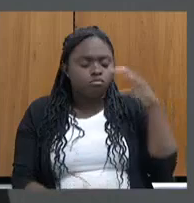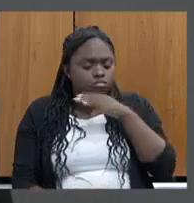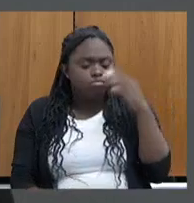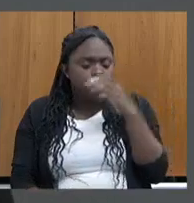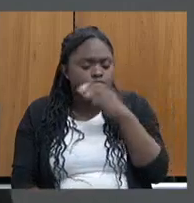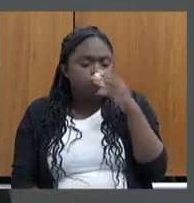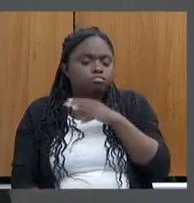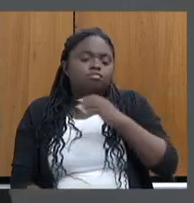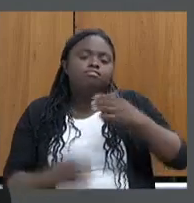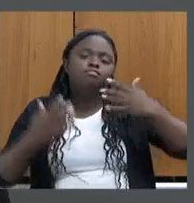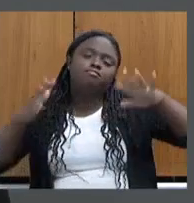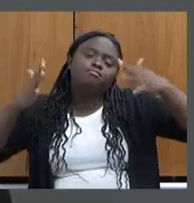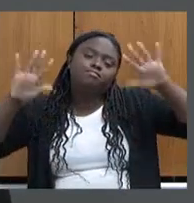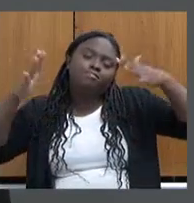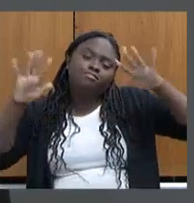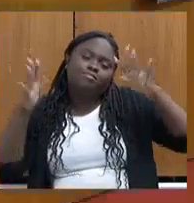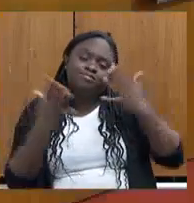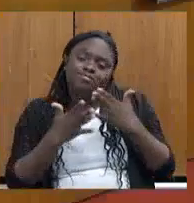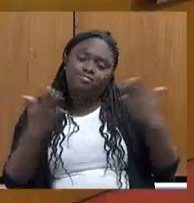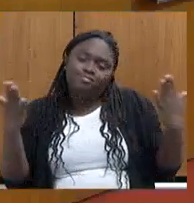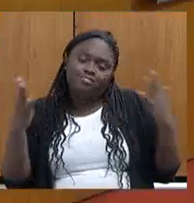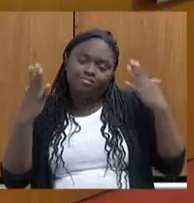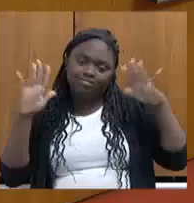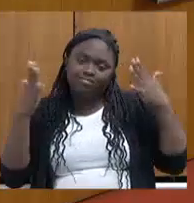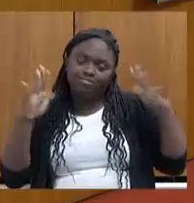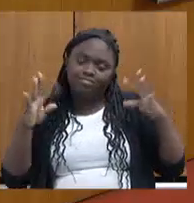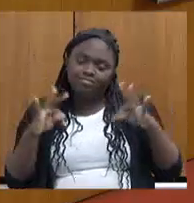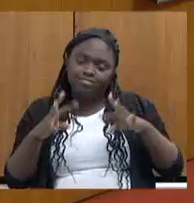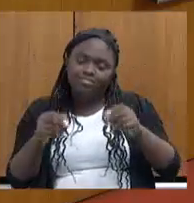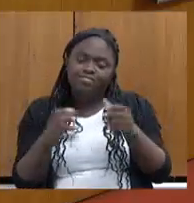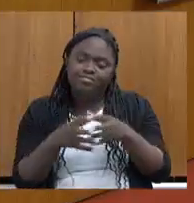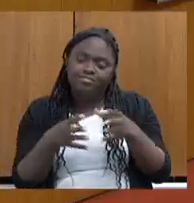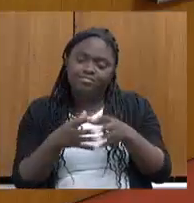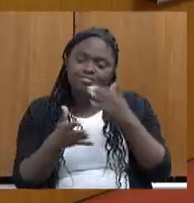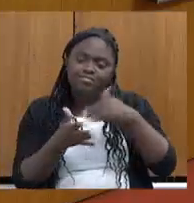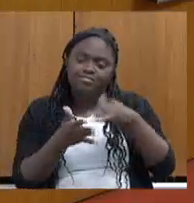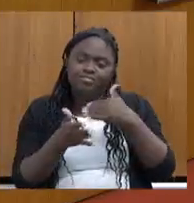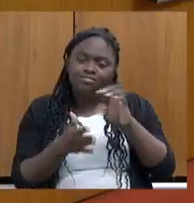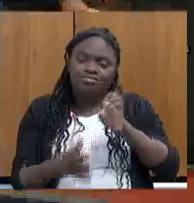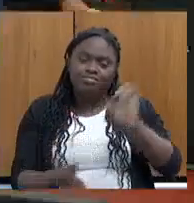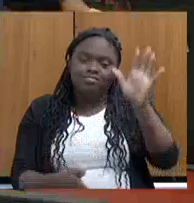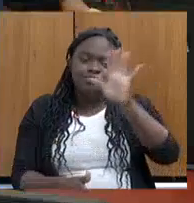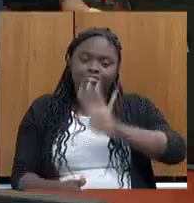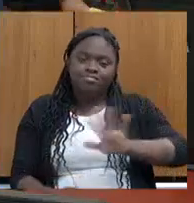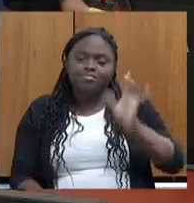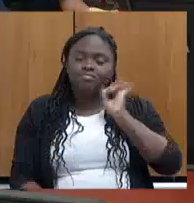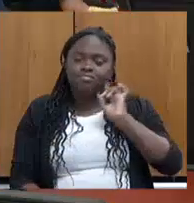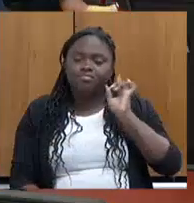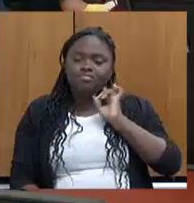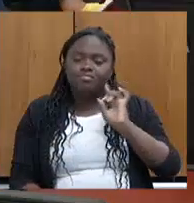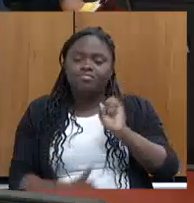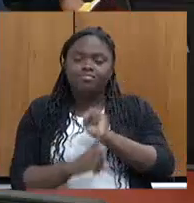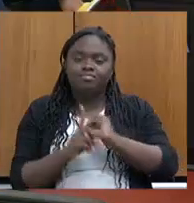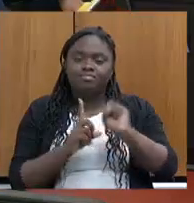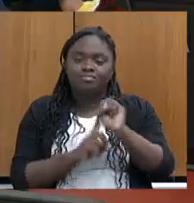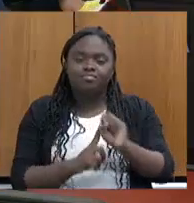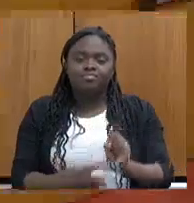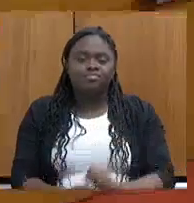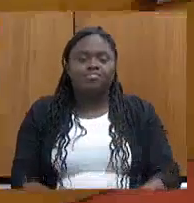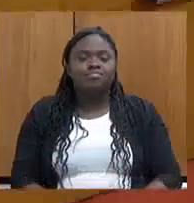ordem. Parabéns a vocês e parabéns a toda a equipe da Secretaria de Estado de Desenvolvimento Social, CDESI, como assim denominada.